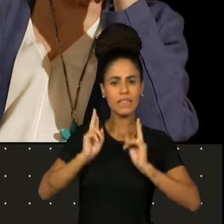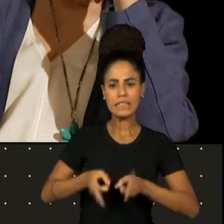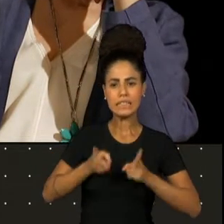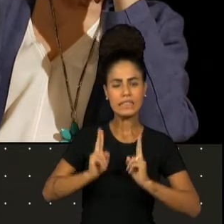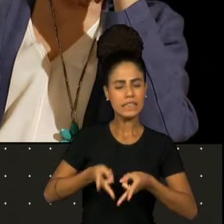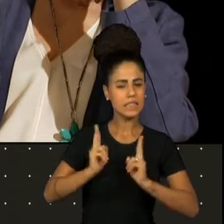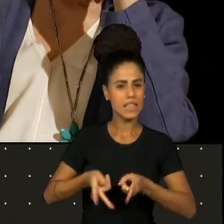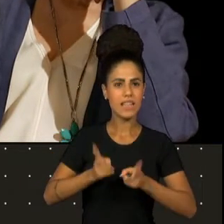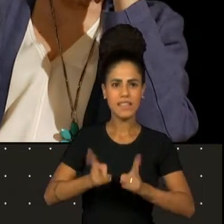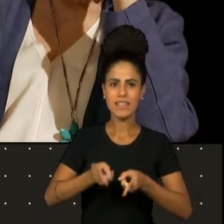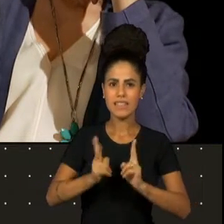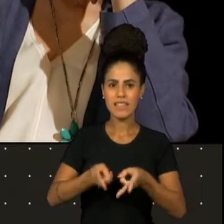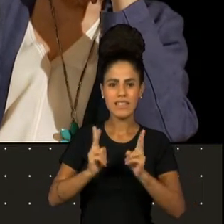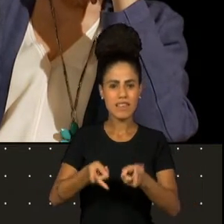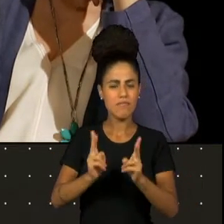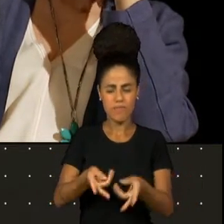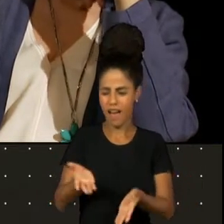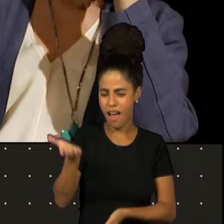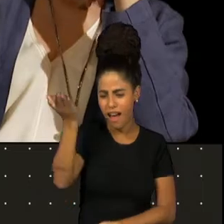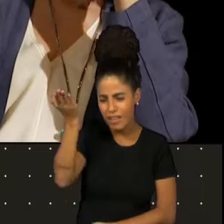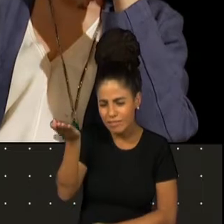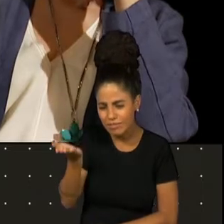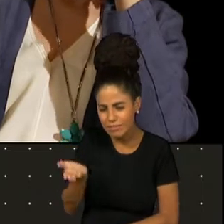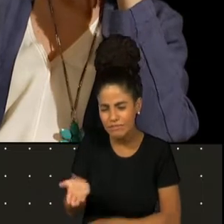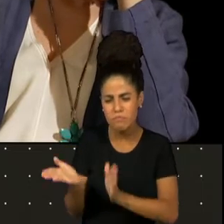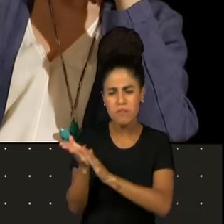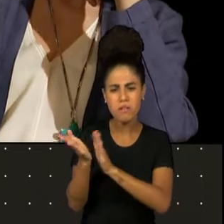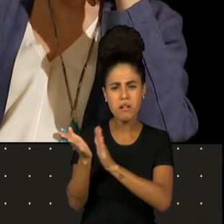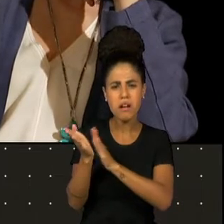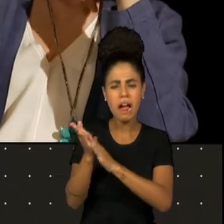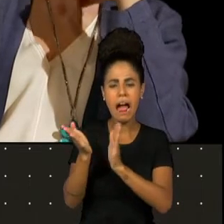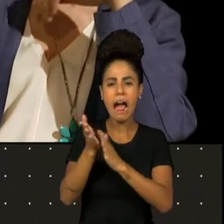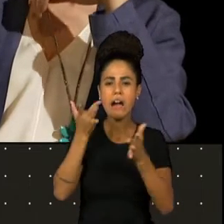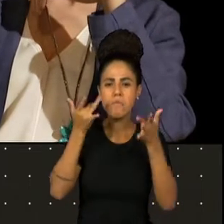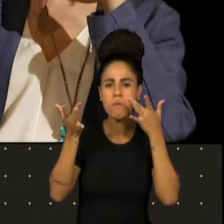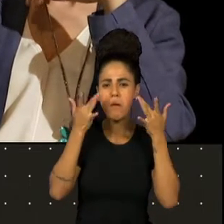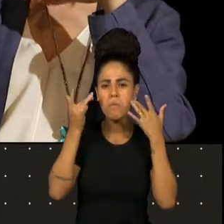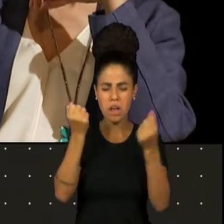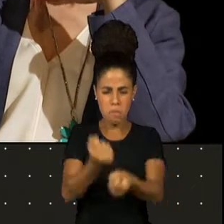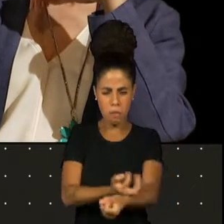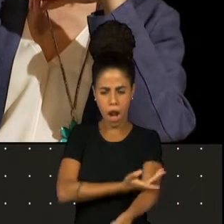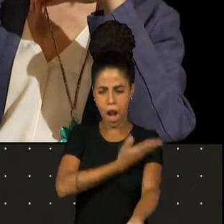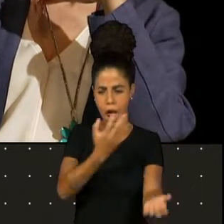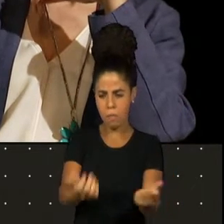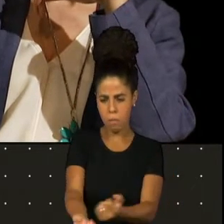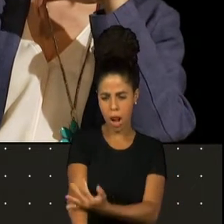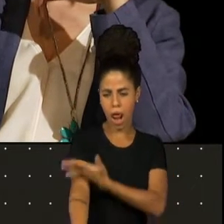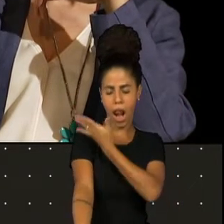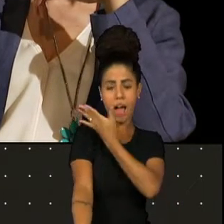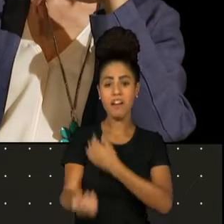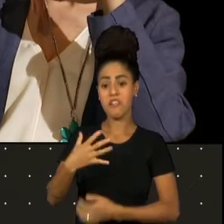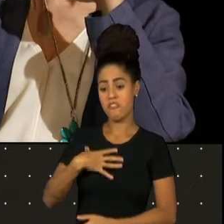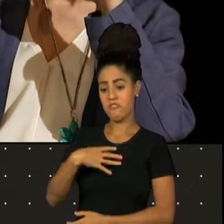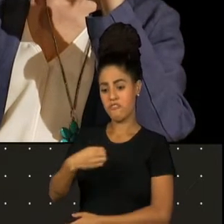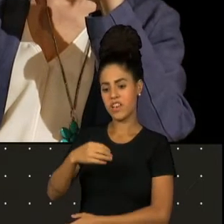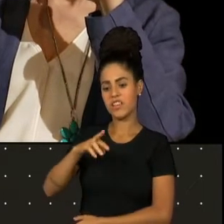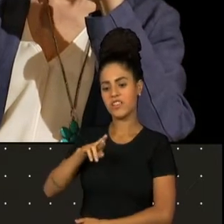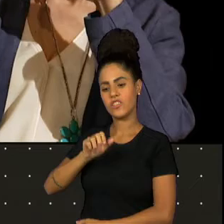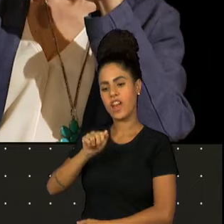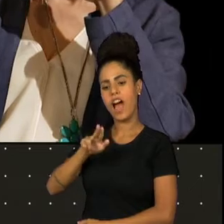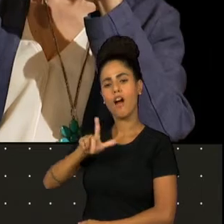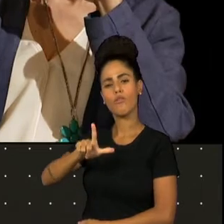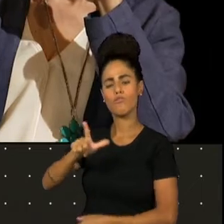aristocracia teatral, que corre nas veias dela, sendo filha de Raul Cortez e Célia Helena,